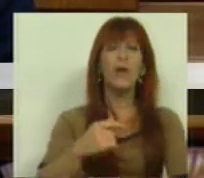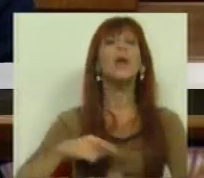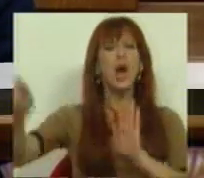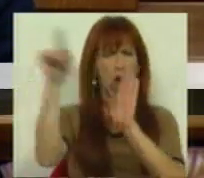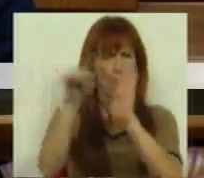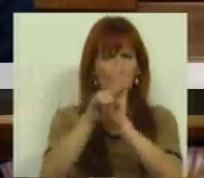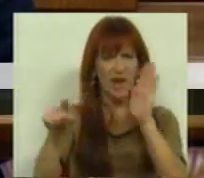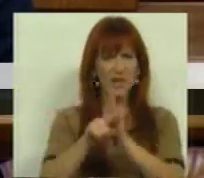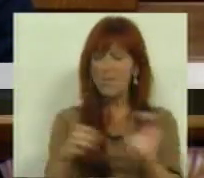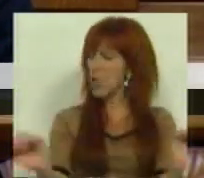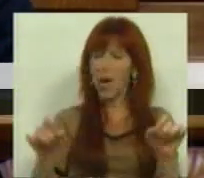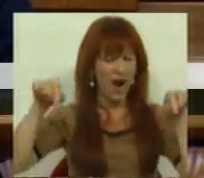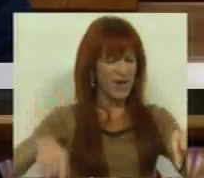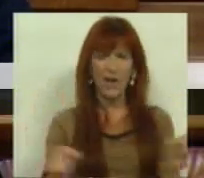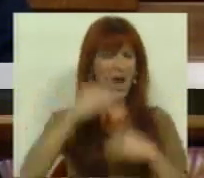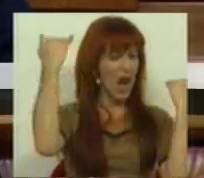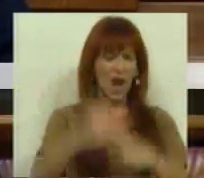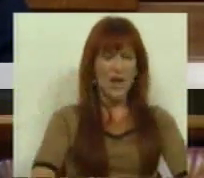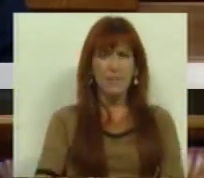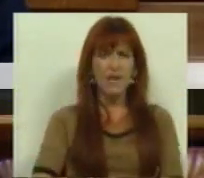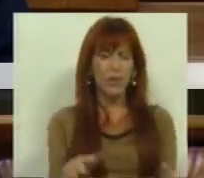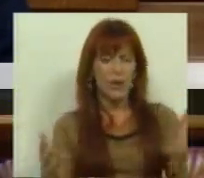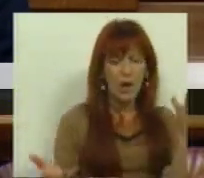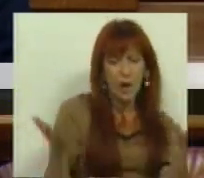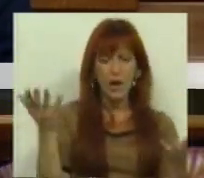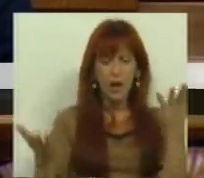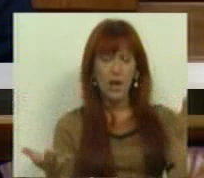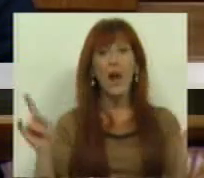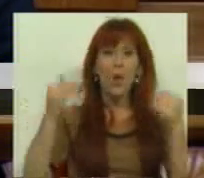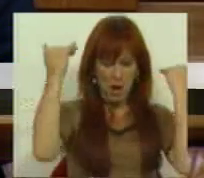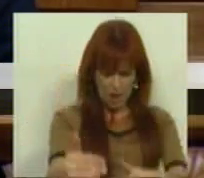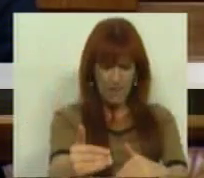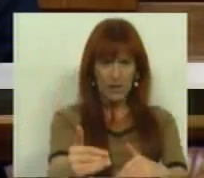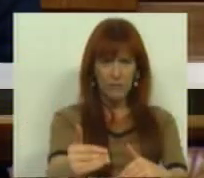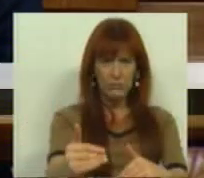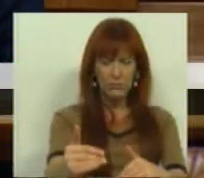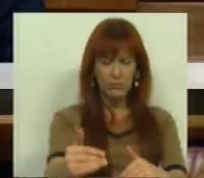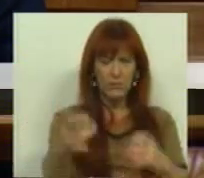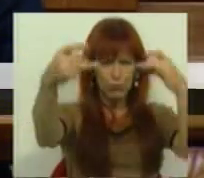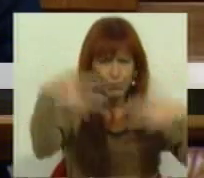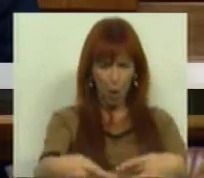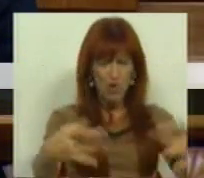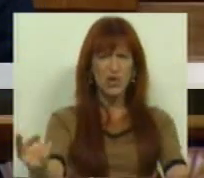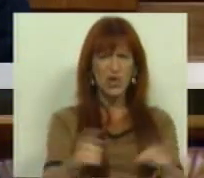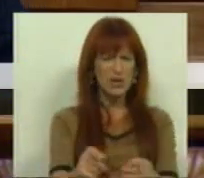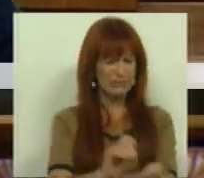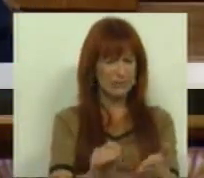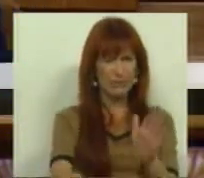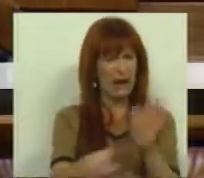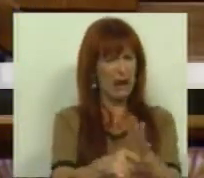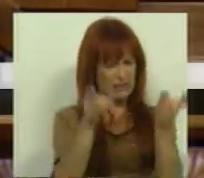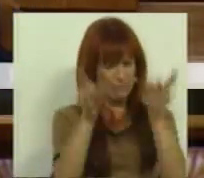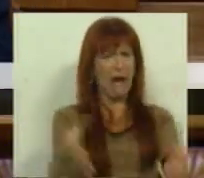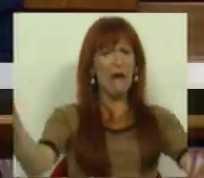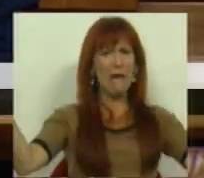princípio e não há aqui nenhum limite flutuante. Há um limite e ele foi ultrapassado na letra desta lei.